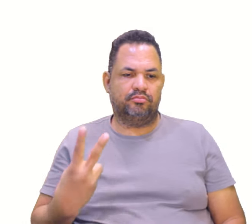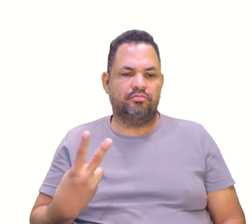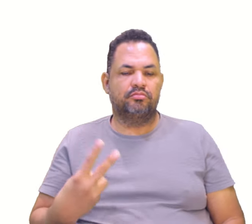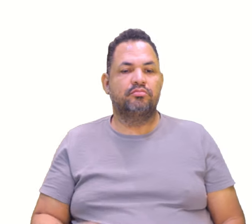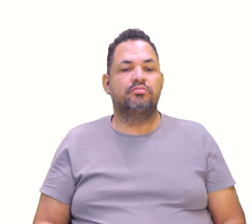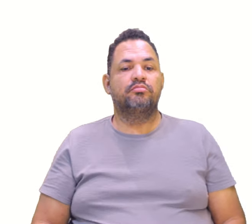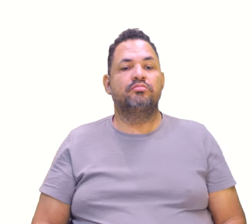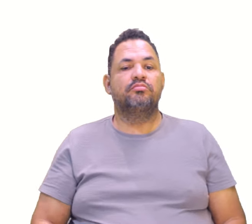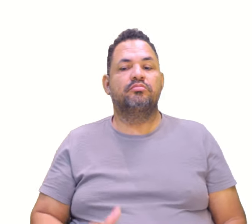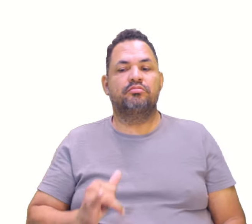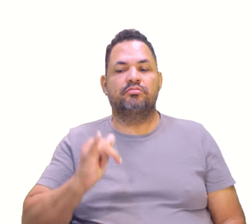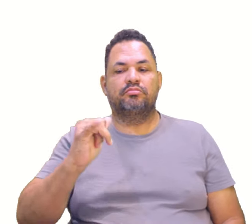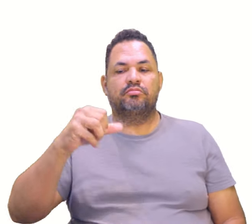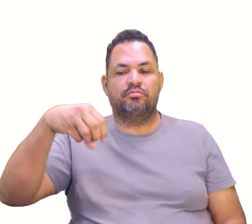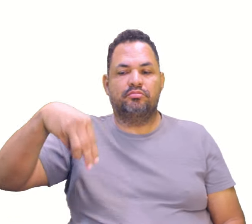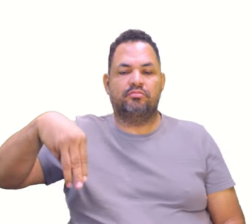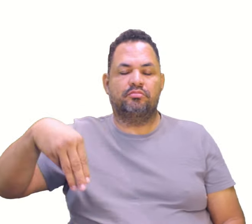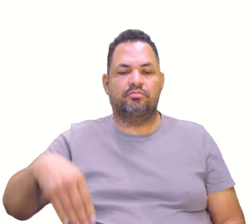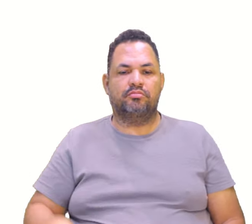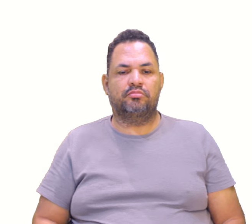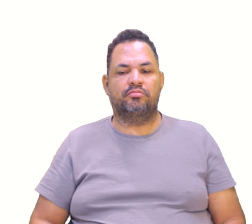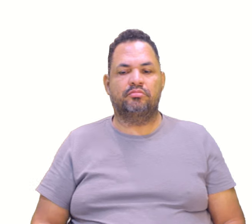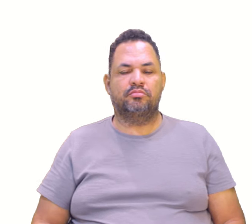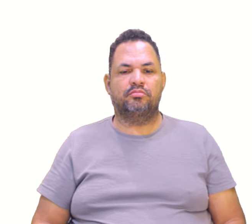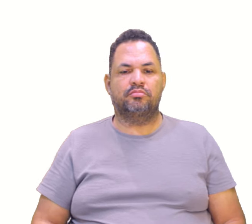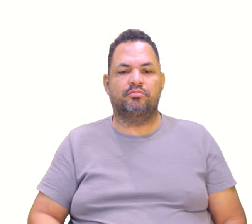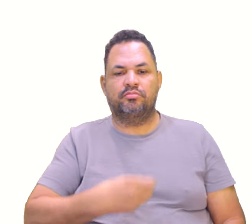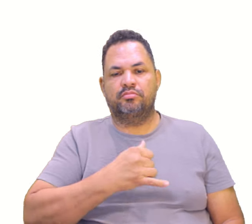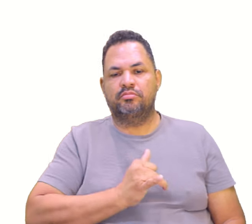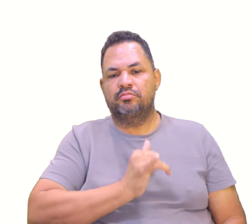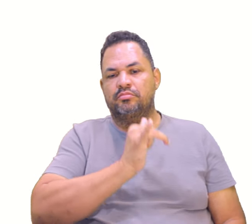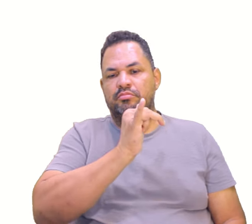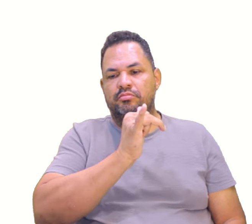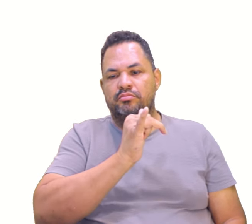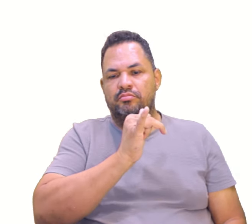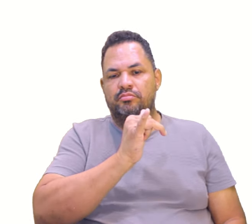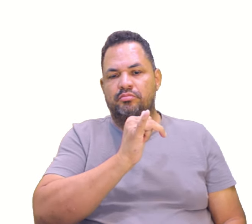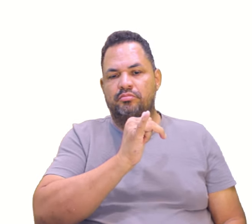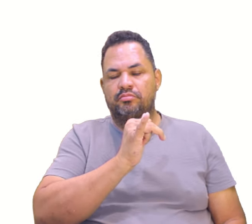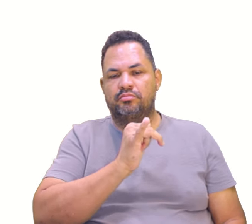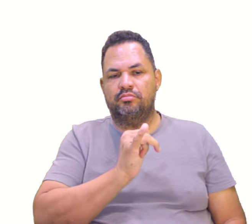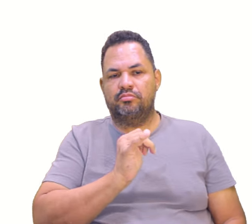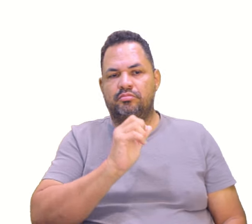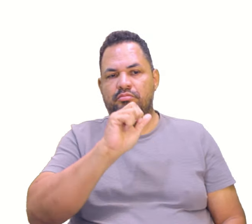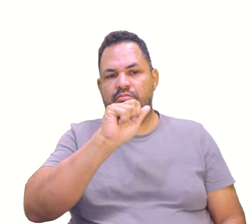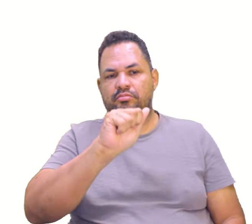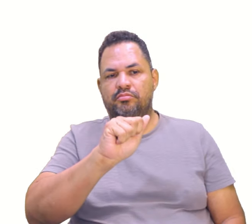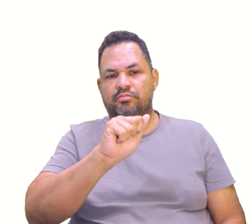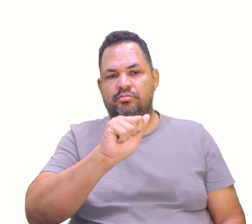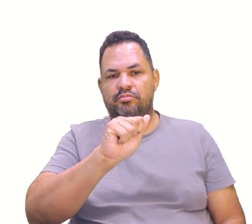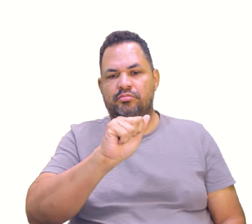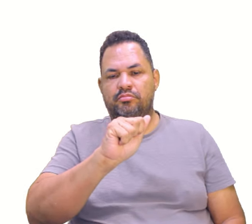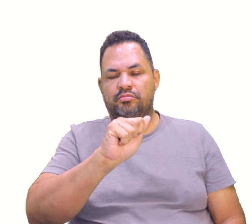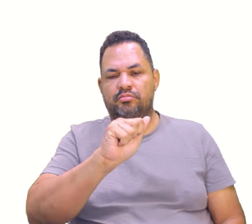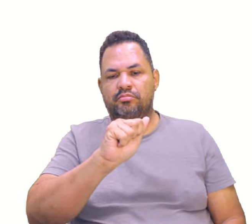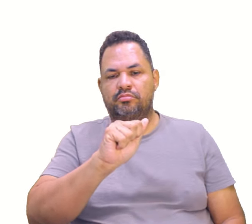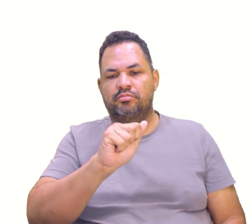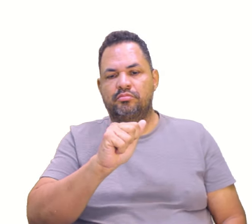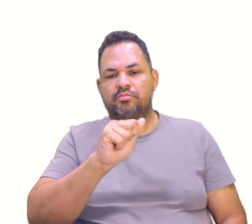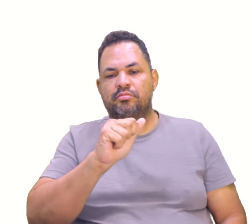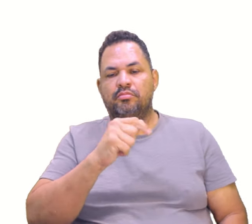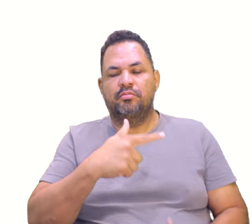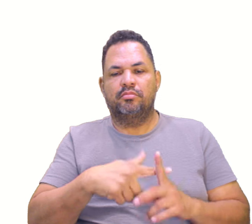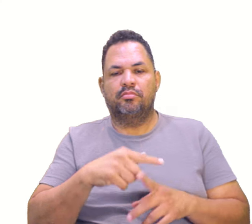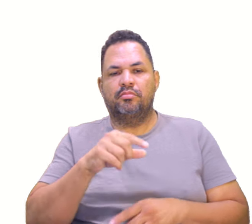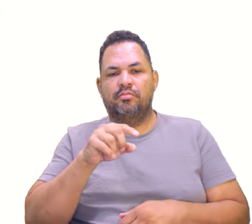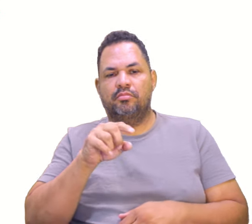Vamos de y médio agora. Vamos lá. y médio vai ser o y do A? 5. Mais o